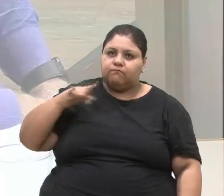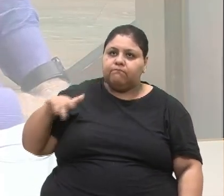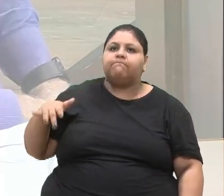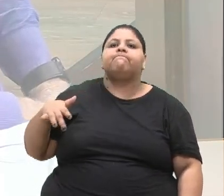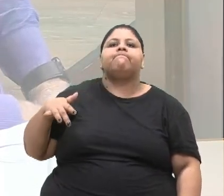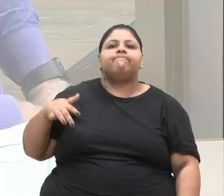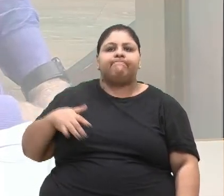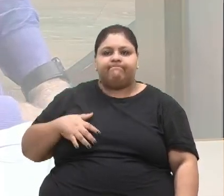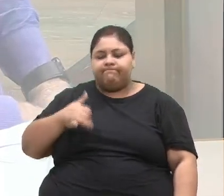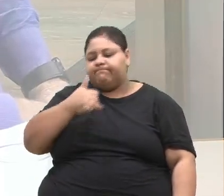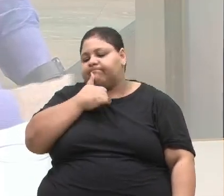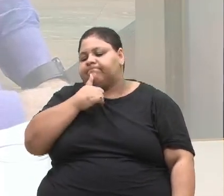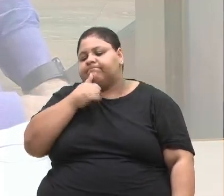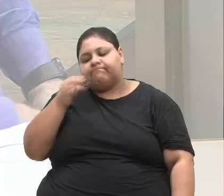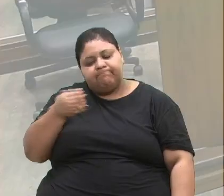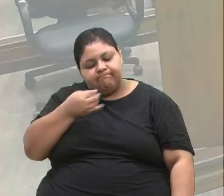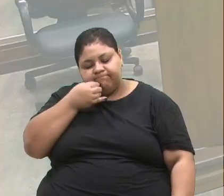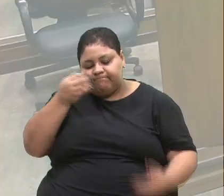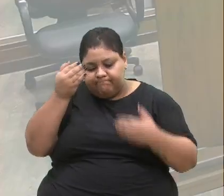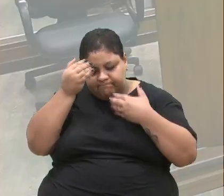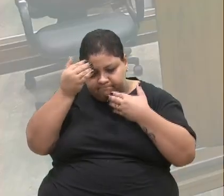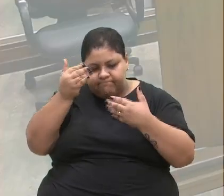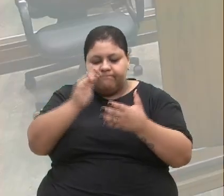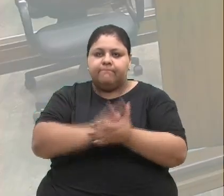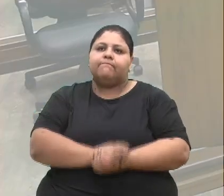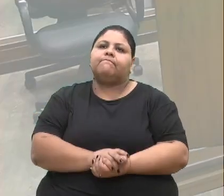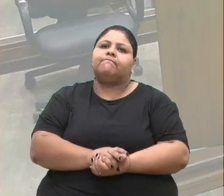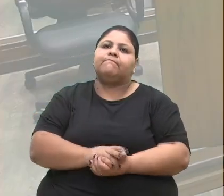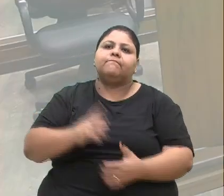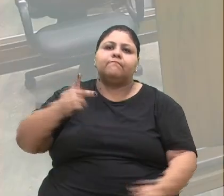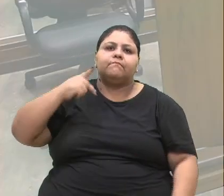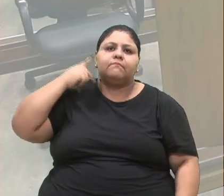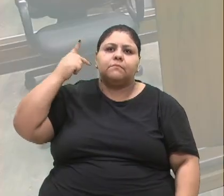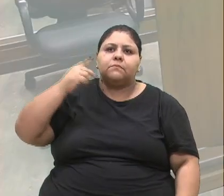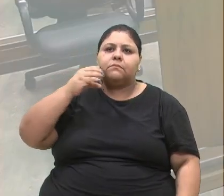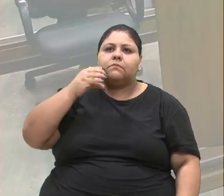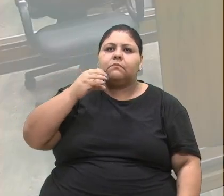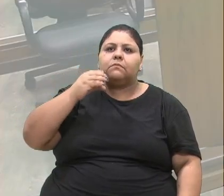É um fato muito triste, com certeza. Obrigado, vereador Tati. Vereador Cristiano.